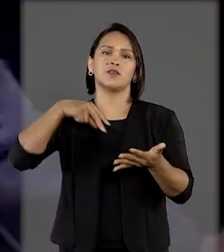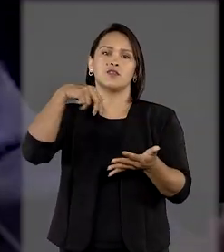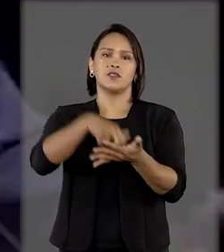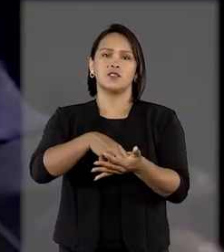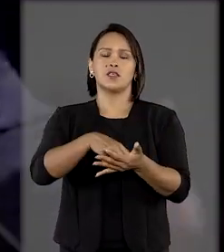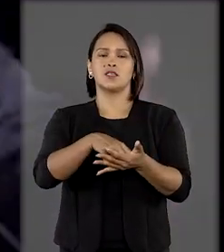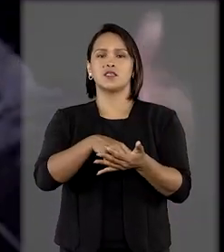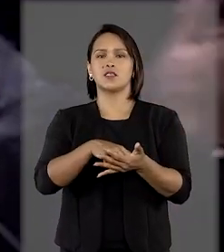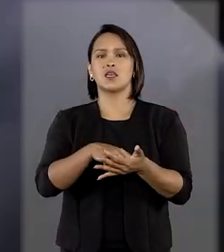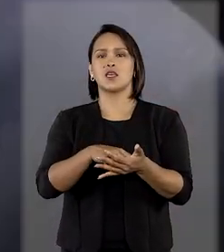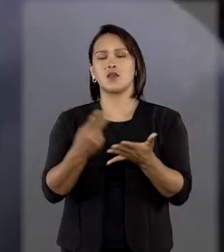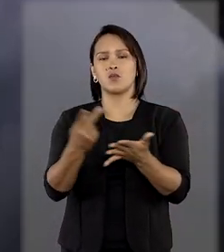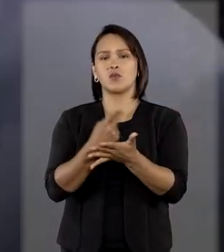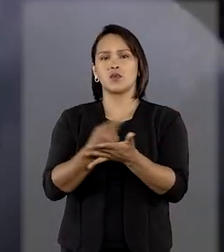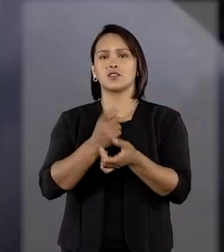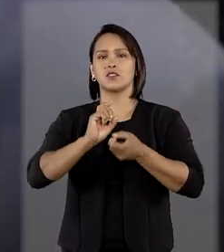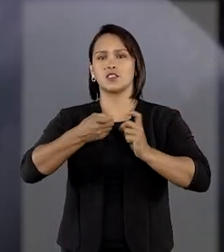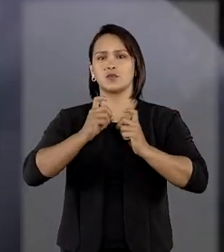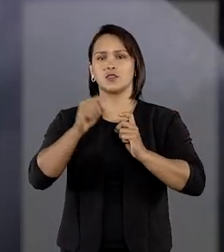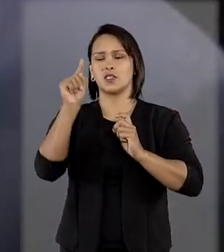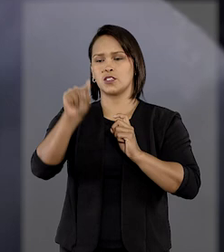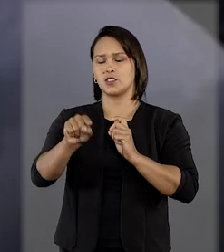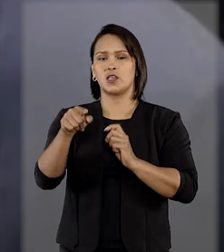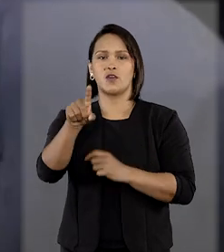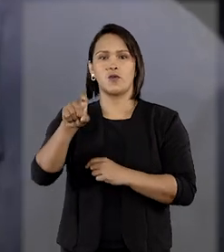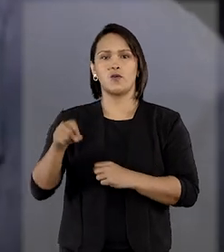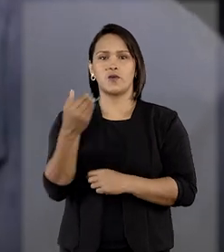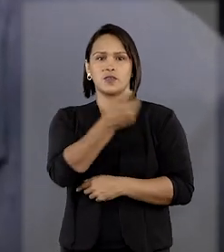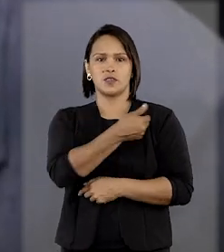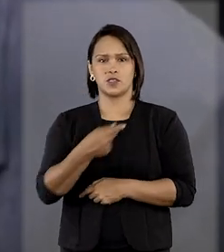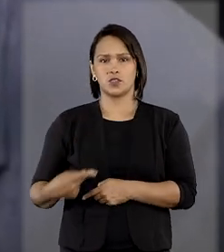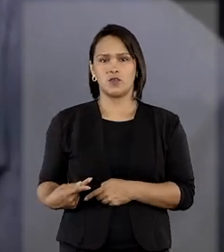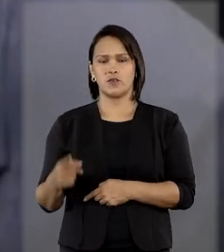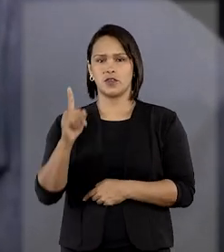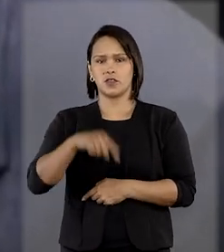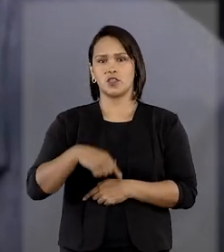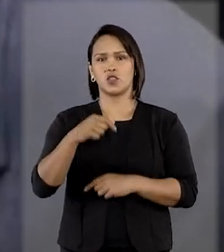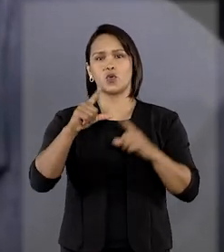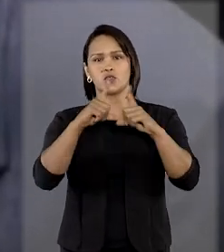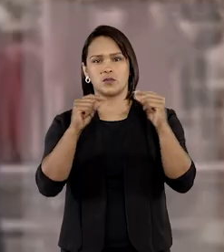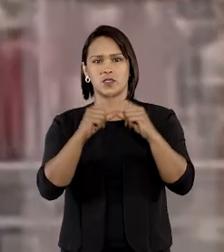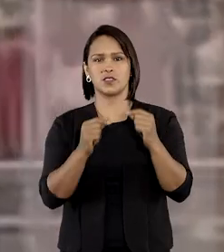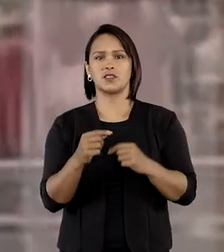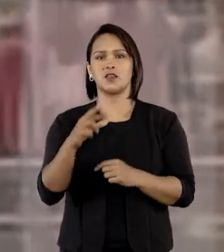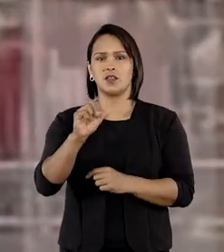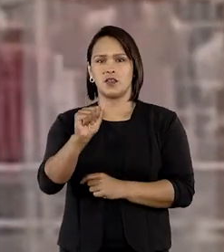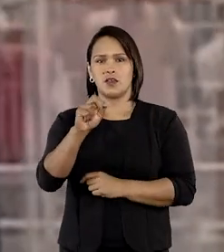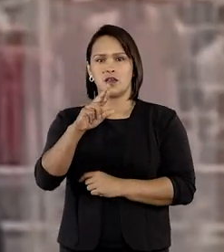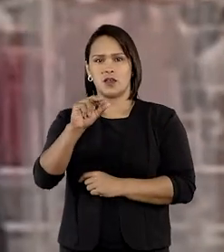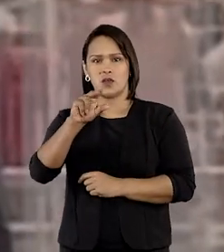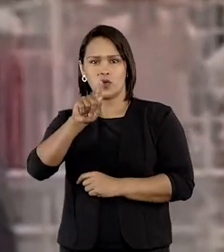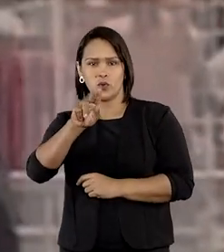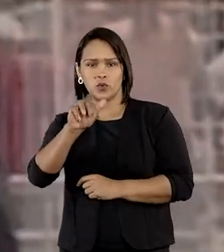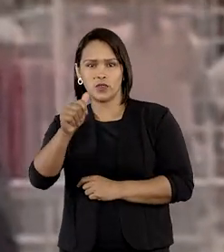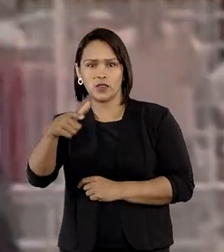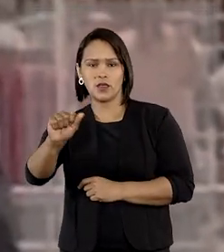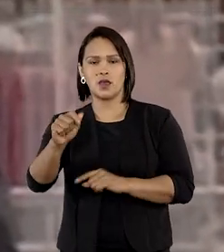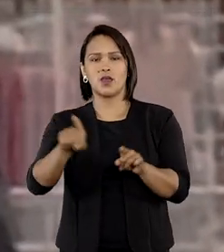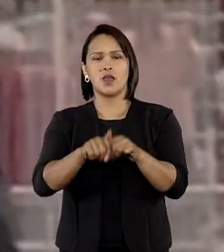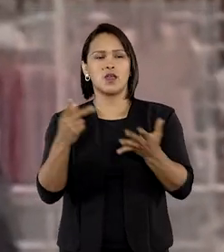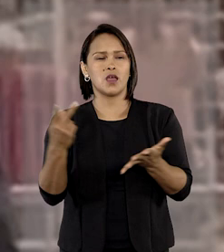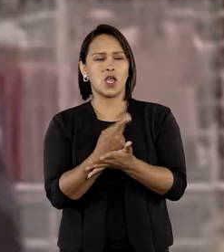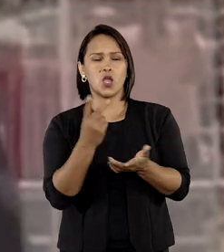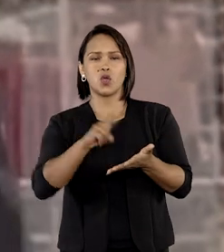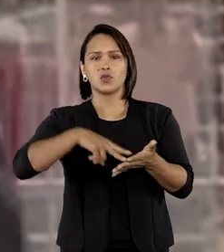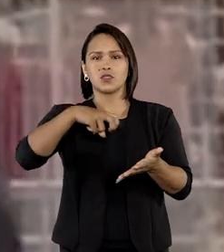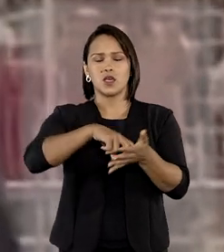administrativa o ex-governador do Distrito Federal, José Roberto Arruda. A condenação aconteceu devido a irregularidades na